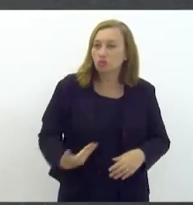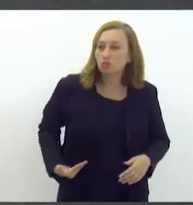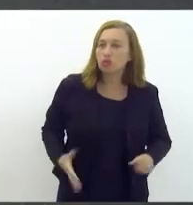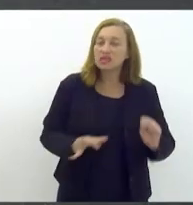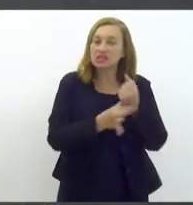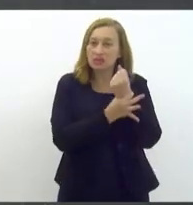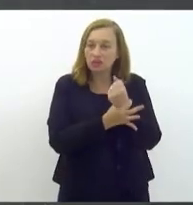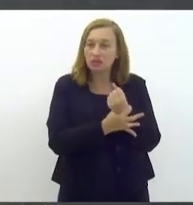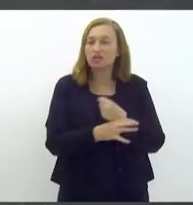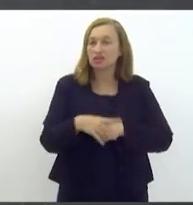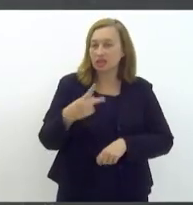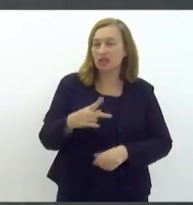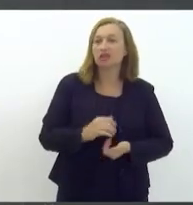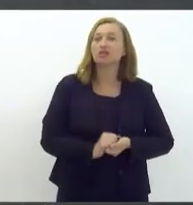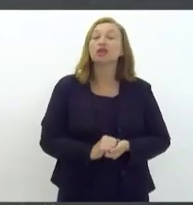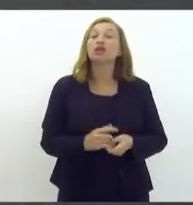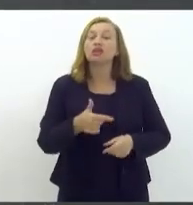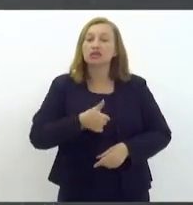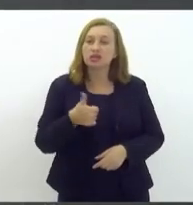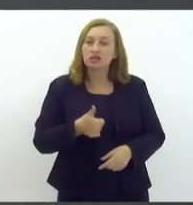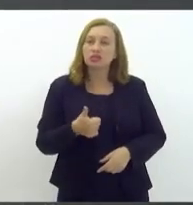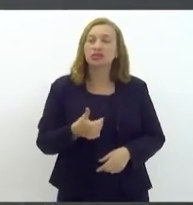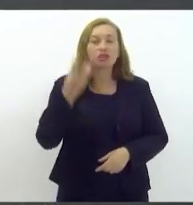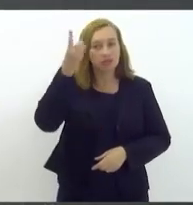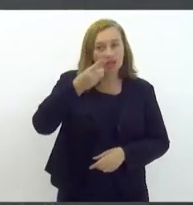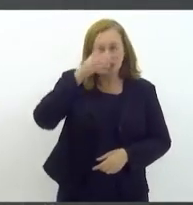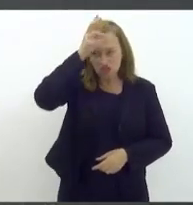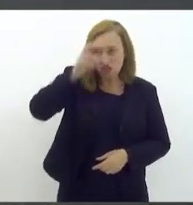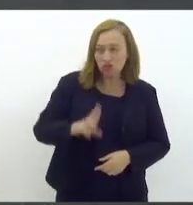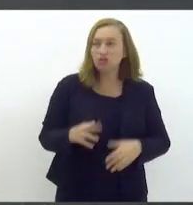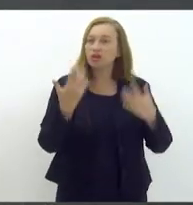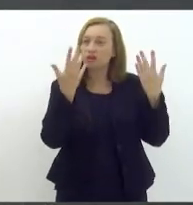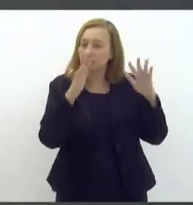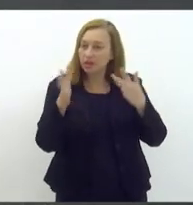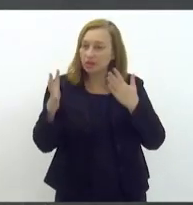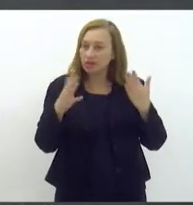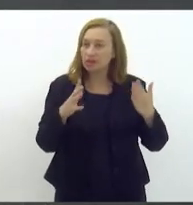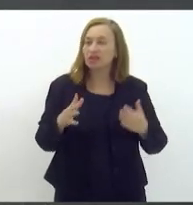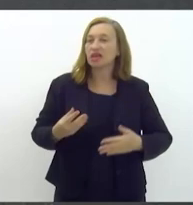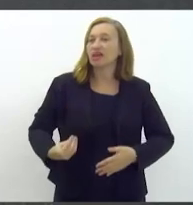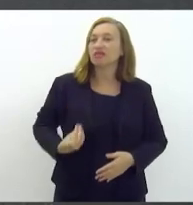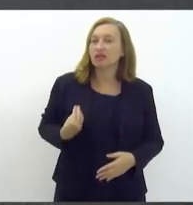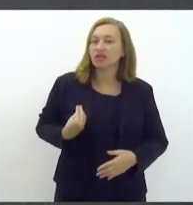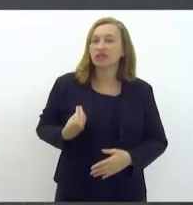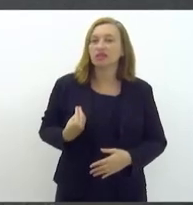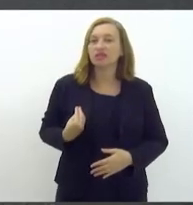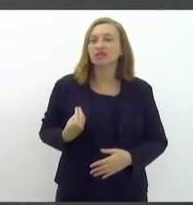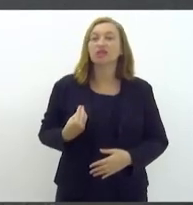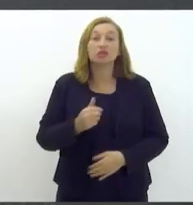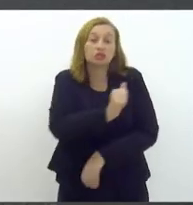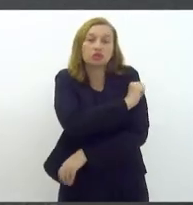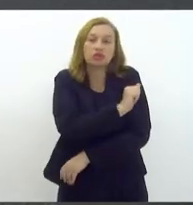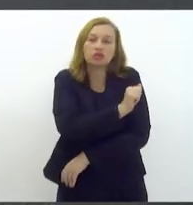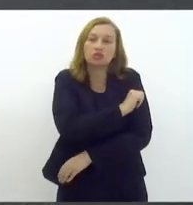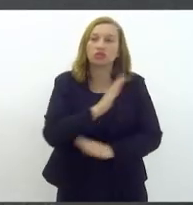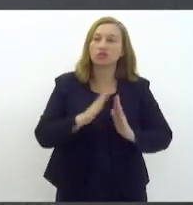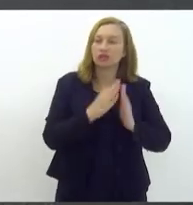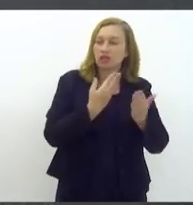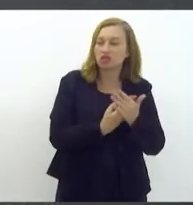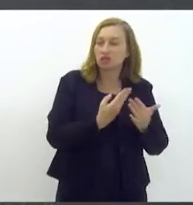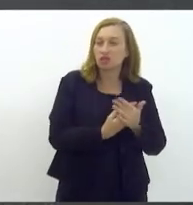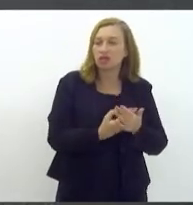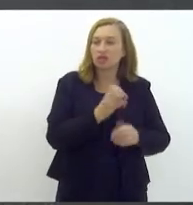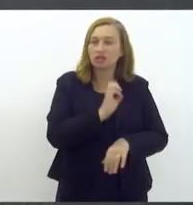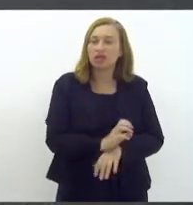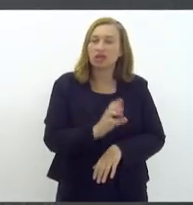garantam seus direitos. Em segundo lugar, deputada Tia Ju, eu quero saudar aqui a presença dos estudantes do Colégio Estadual Tim